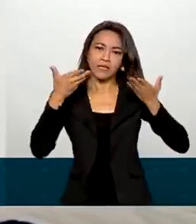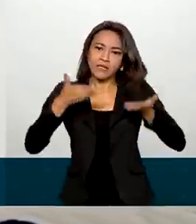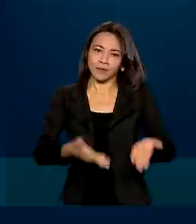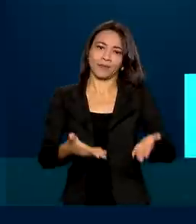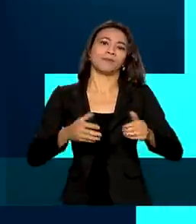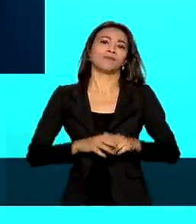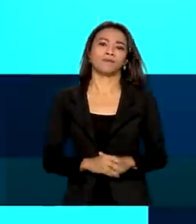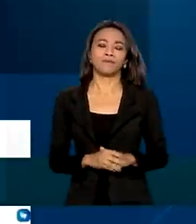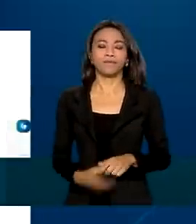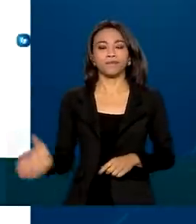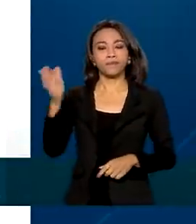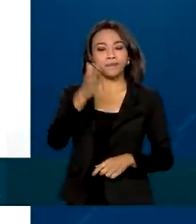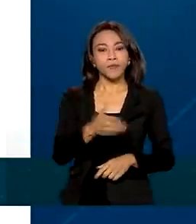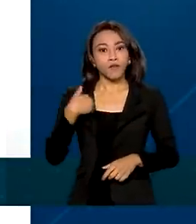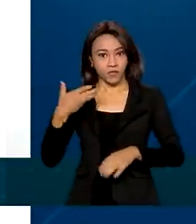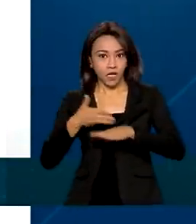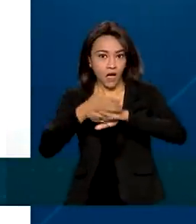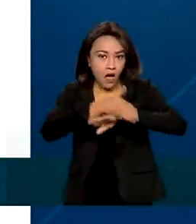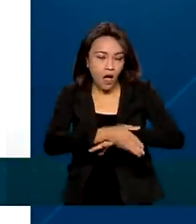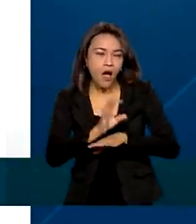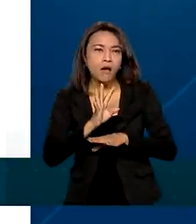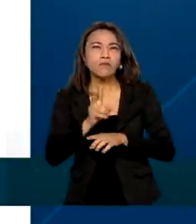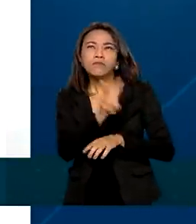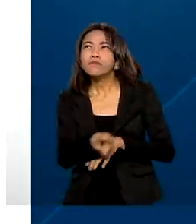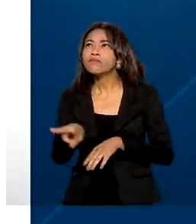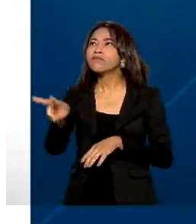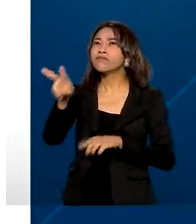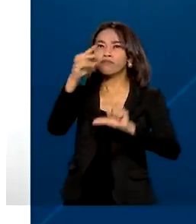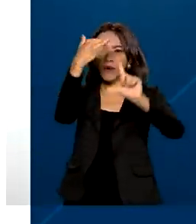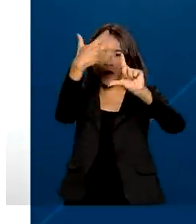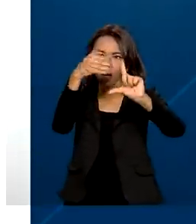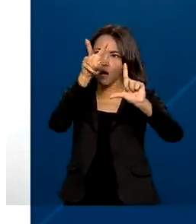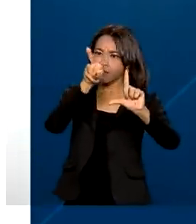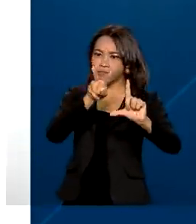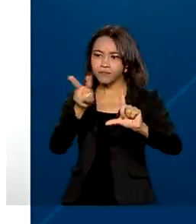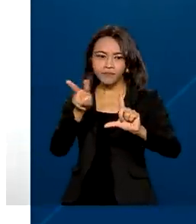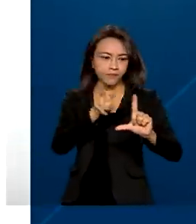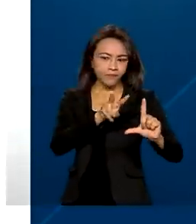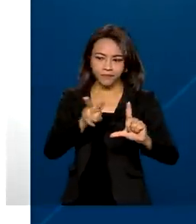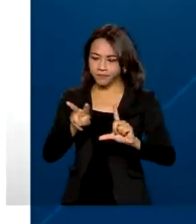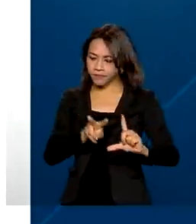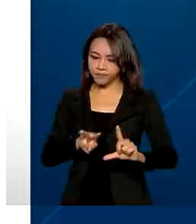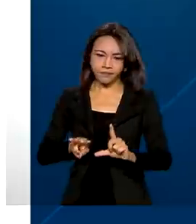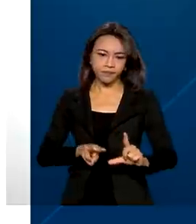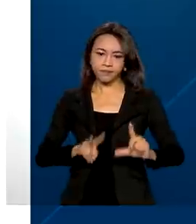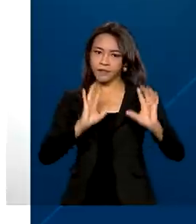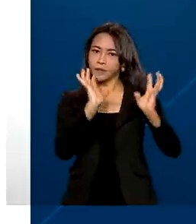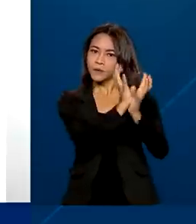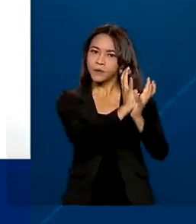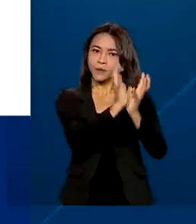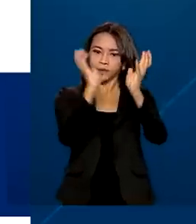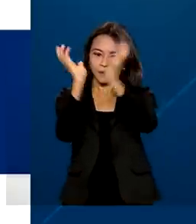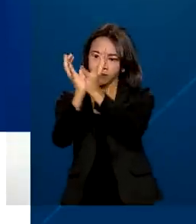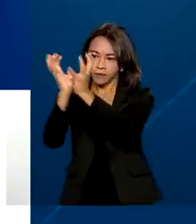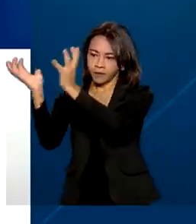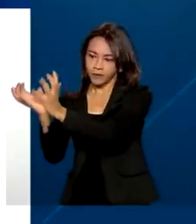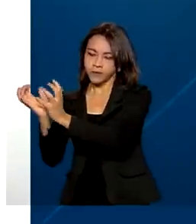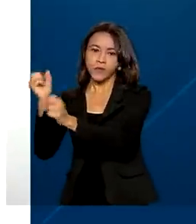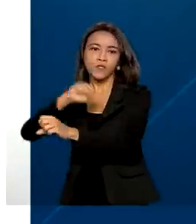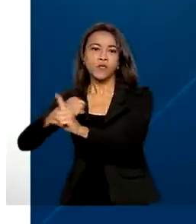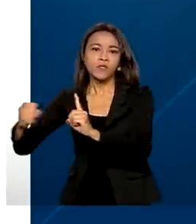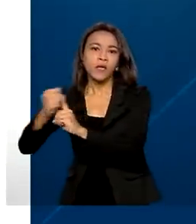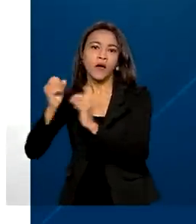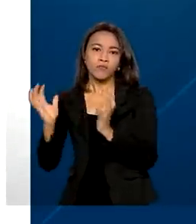digitais. Navegando na plataforma, o cidadão encontra os serviços divididos por áreas, agricultura e pecuária, assistência